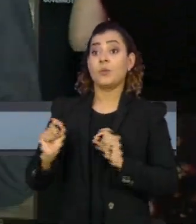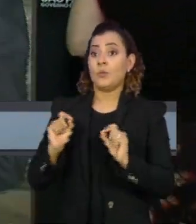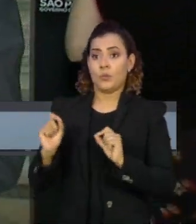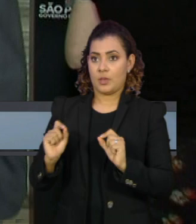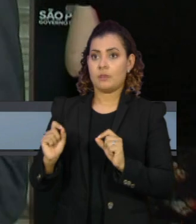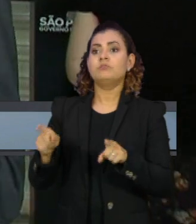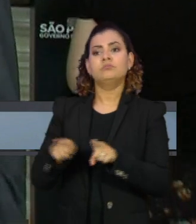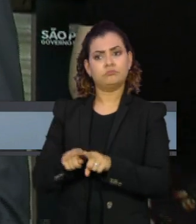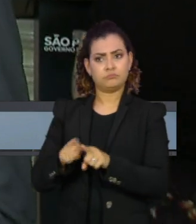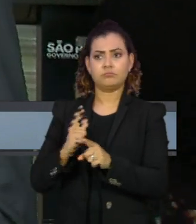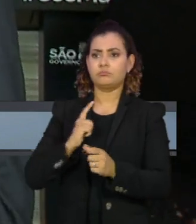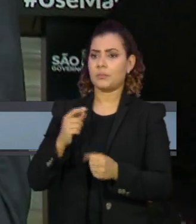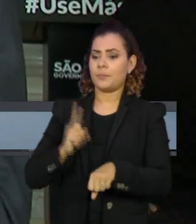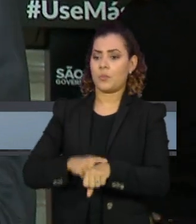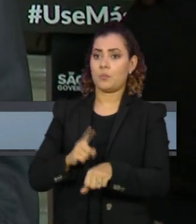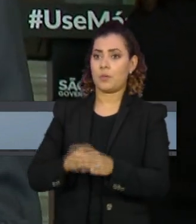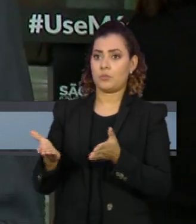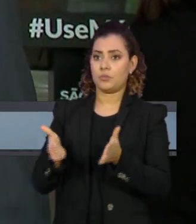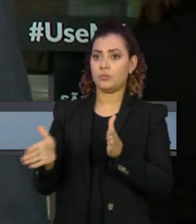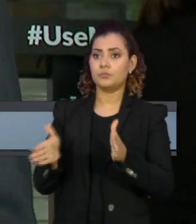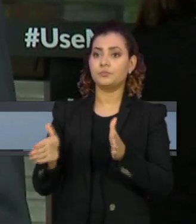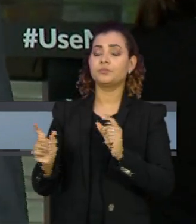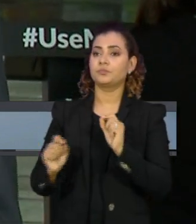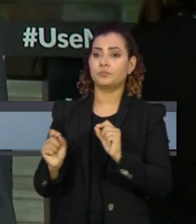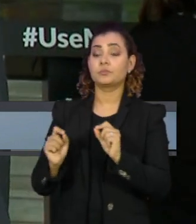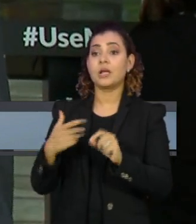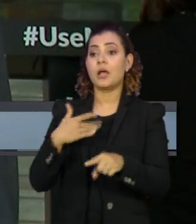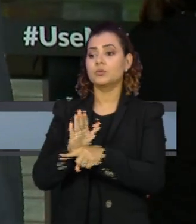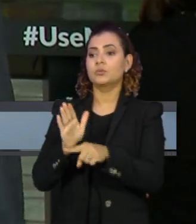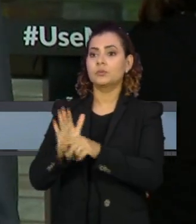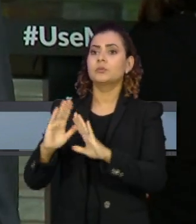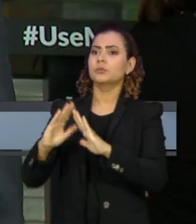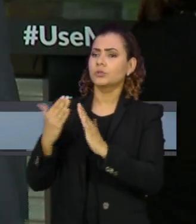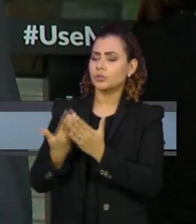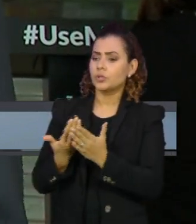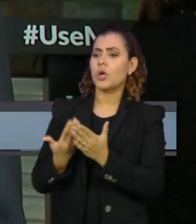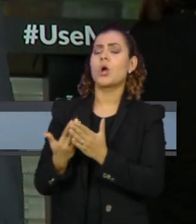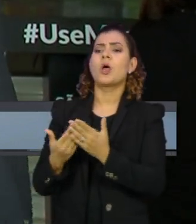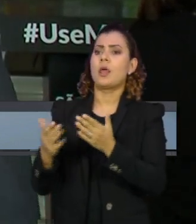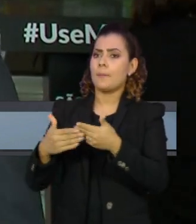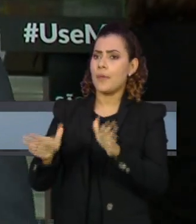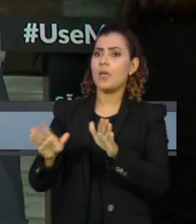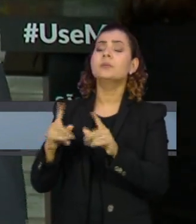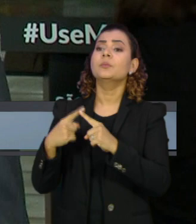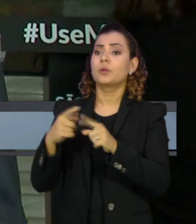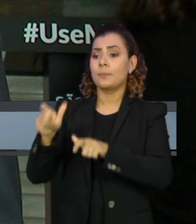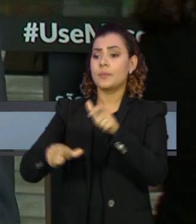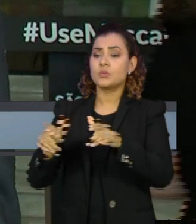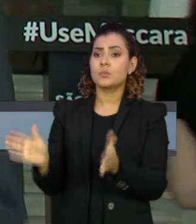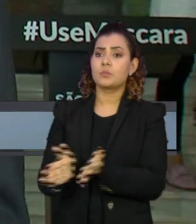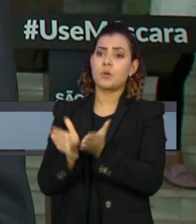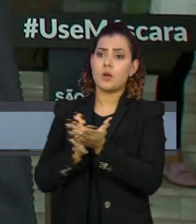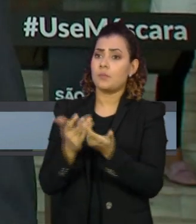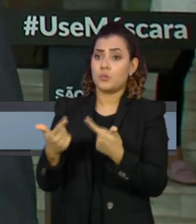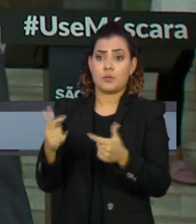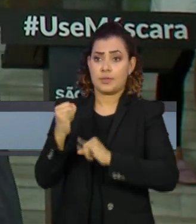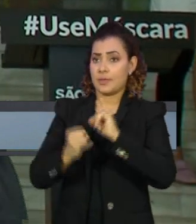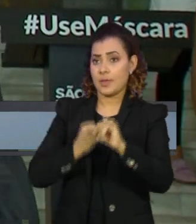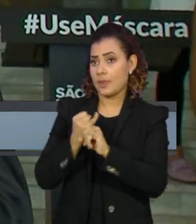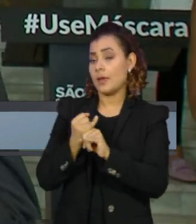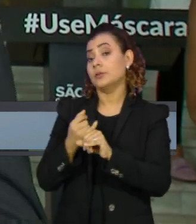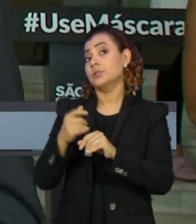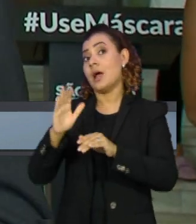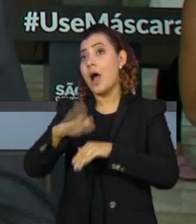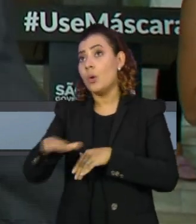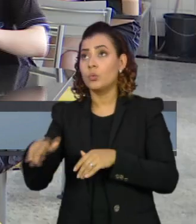auxiliando nesse momento para aqueles que mais precisam, a escola pode, deve ficar aberta, mas obviamente focando naquele